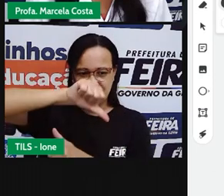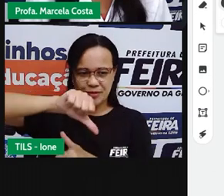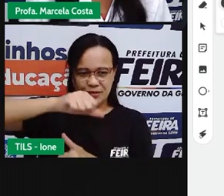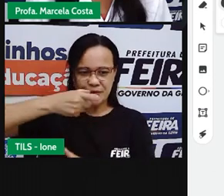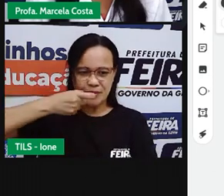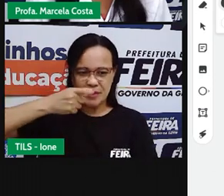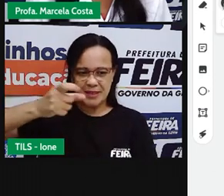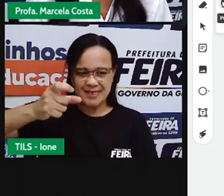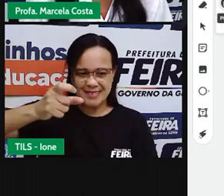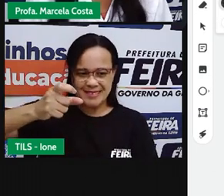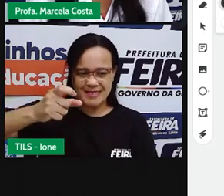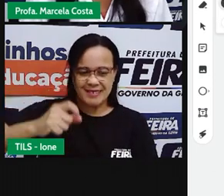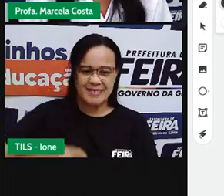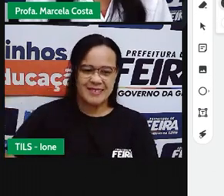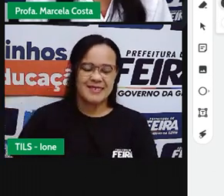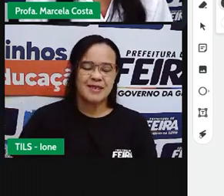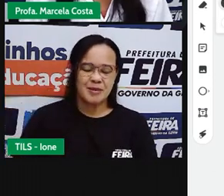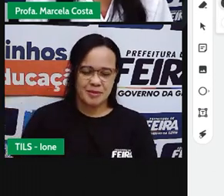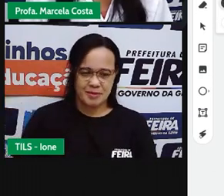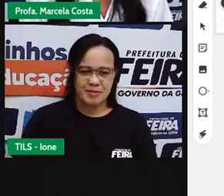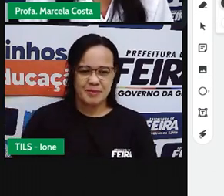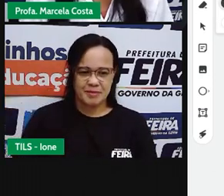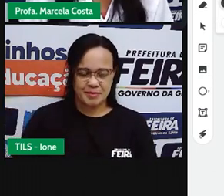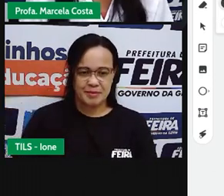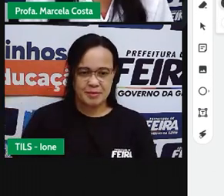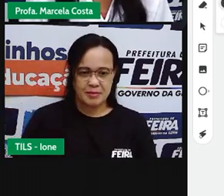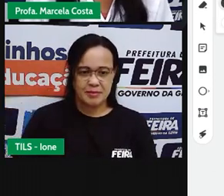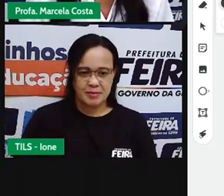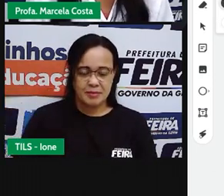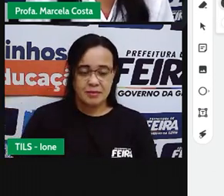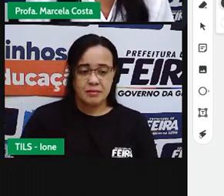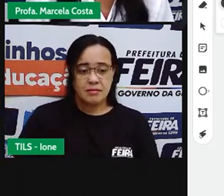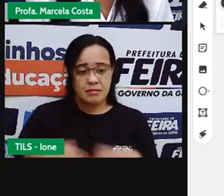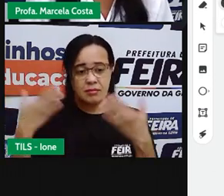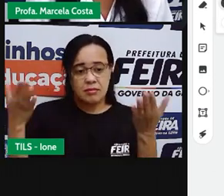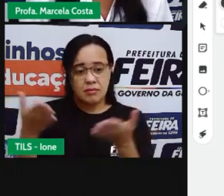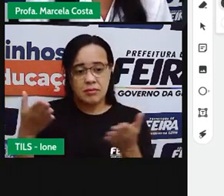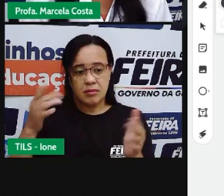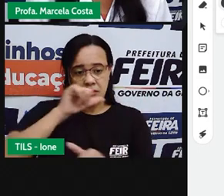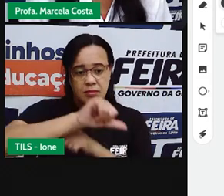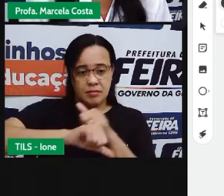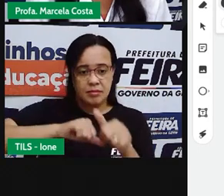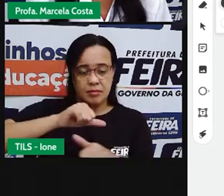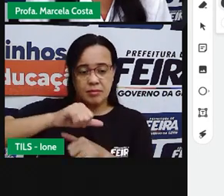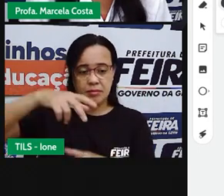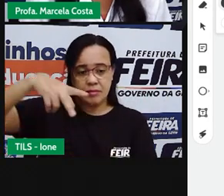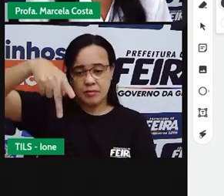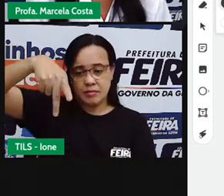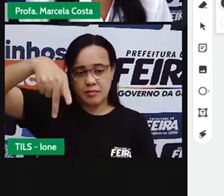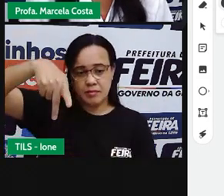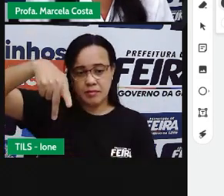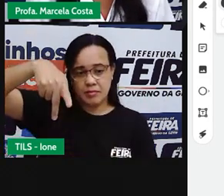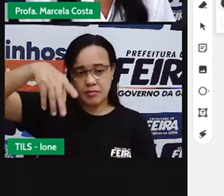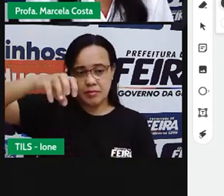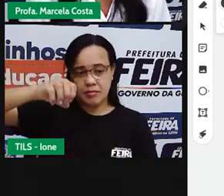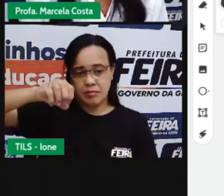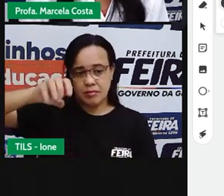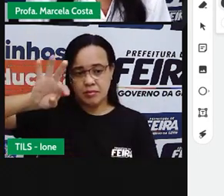Agora, vamos escrever aqui a palavra pote.